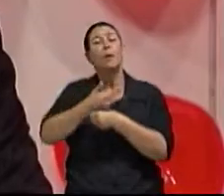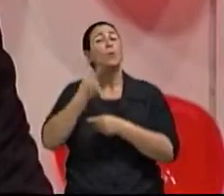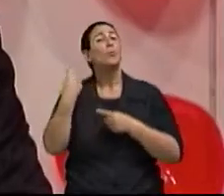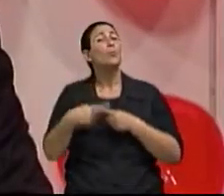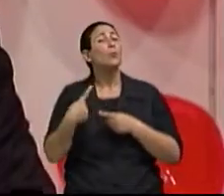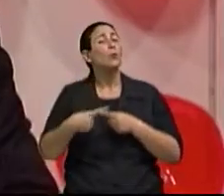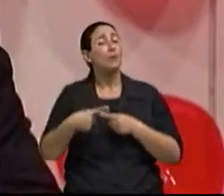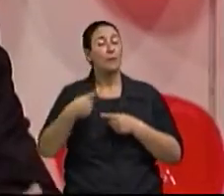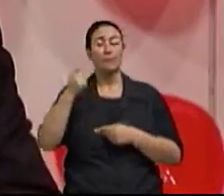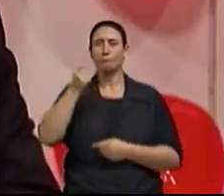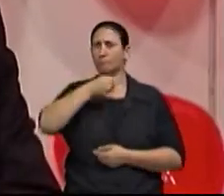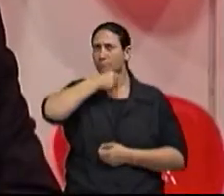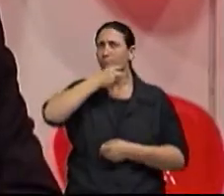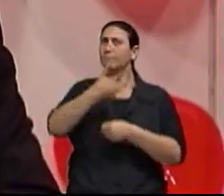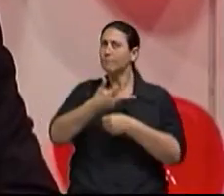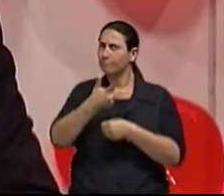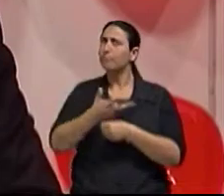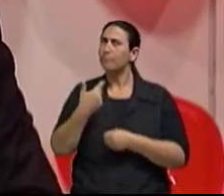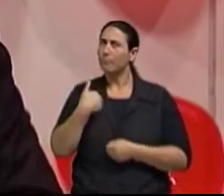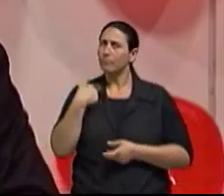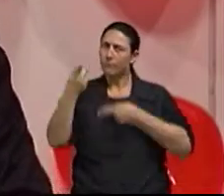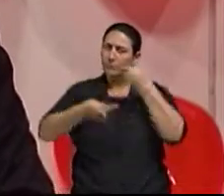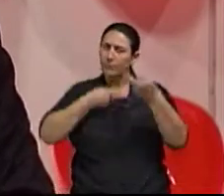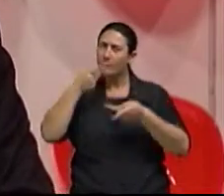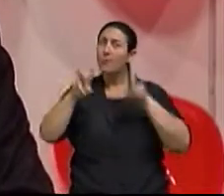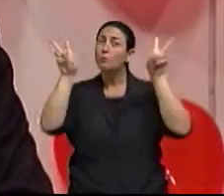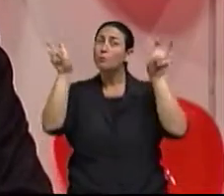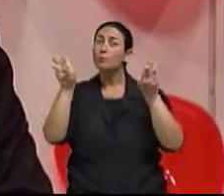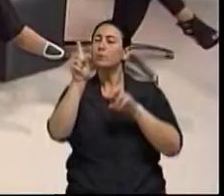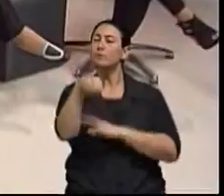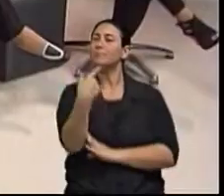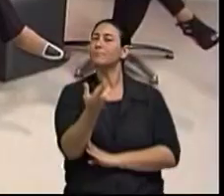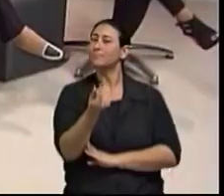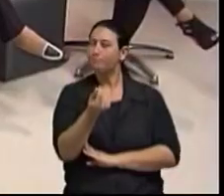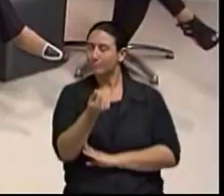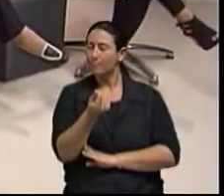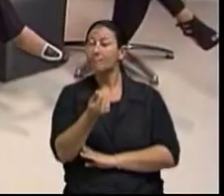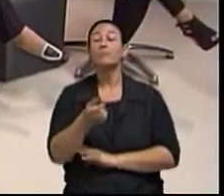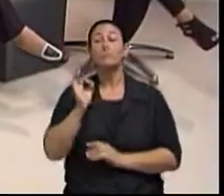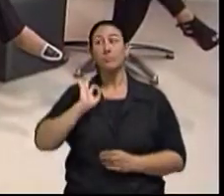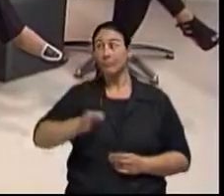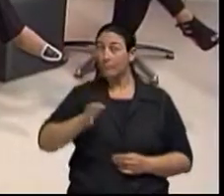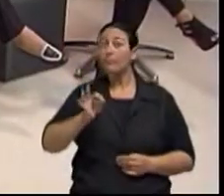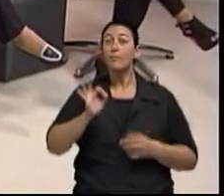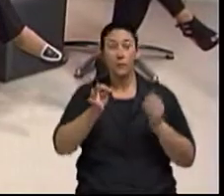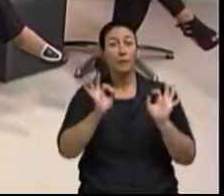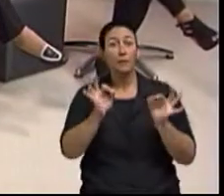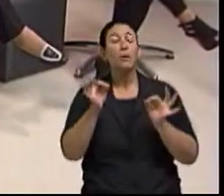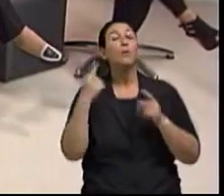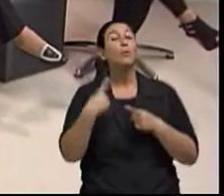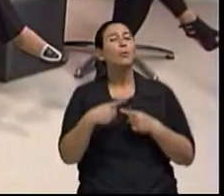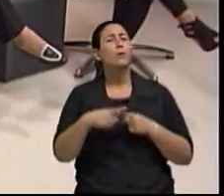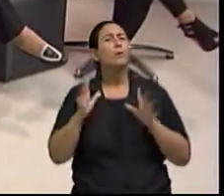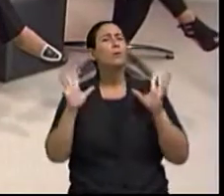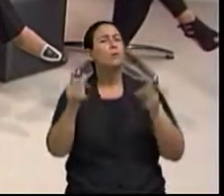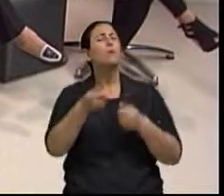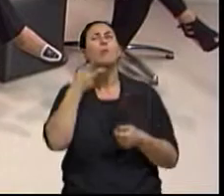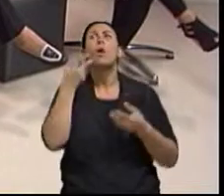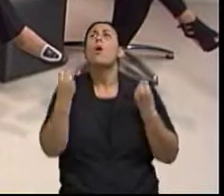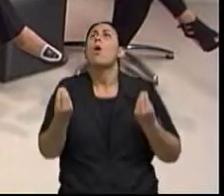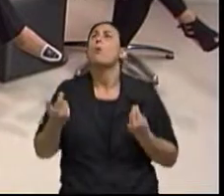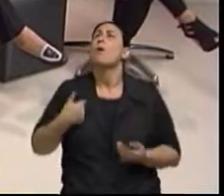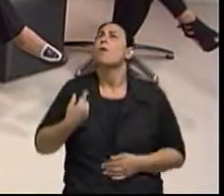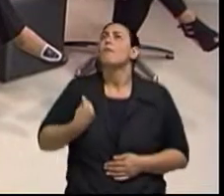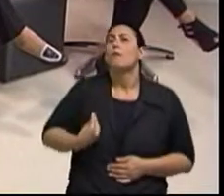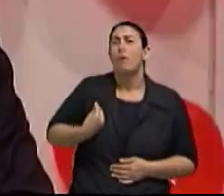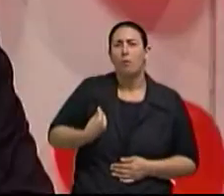questão financeira, que é isso que vai ser a minha pauta. Exatamente! Que os próprios idosos que estão chegando lá se dizem, e como é que eu vou viver? E eu